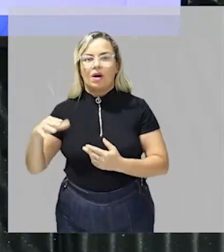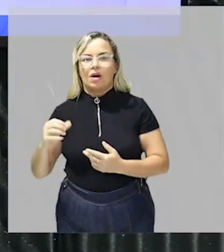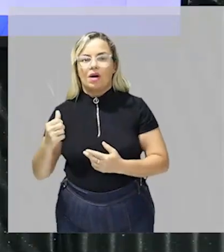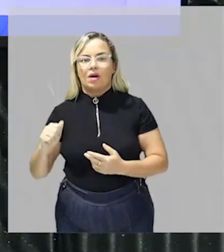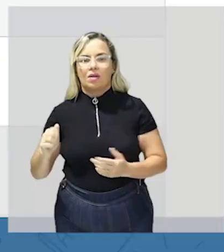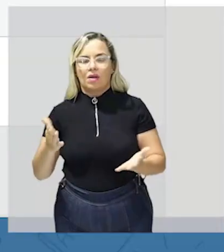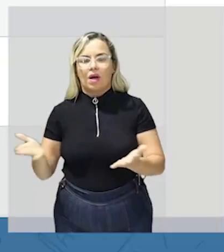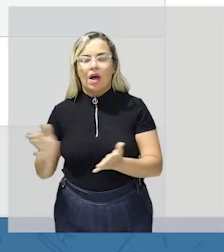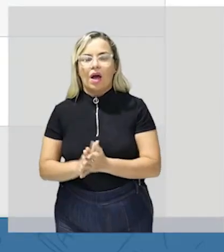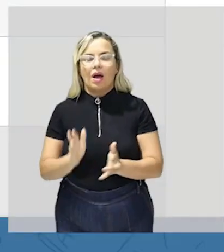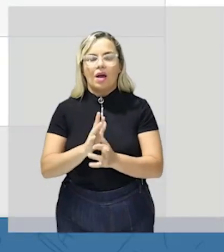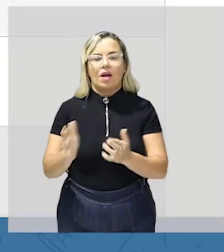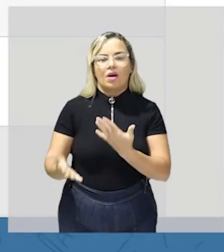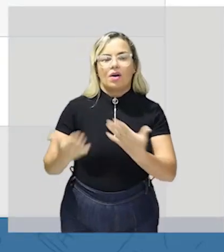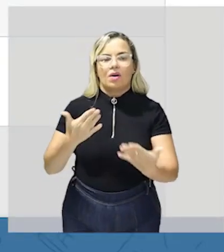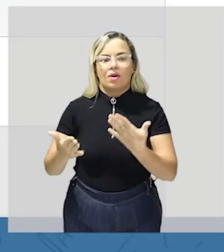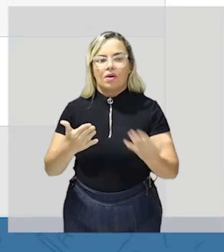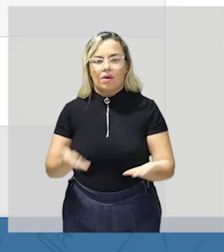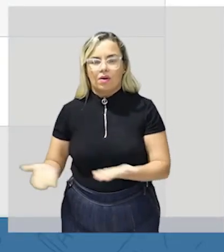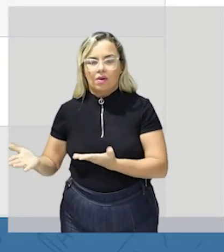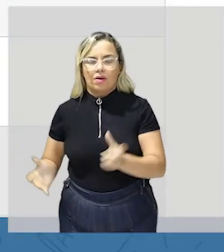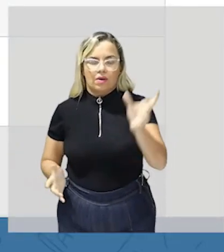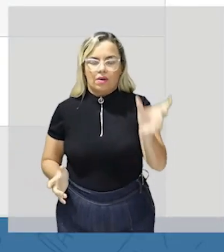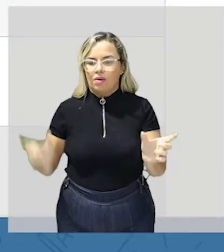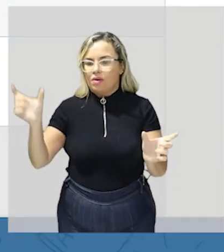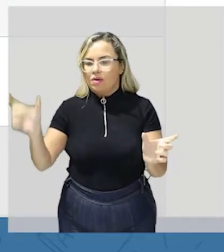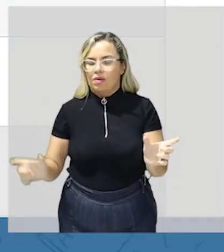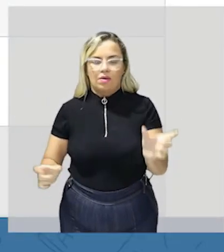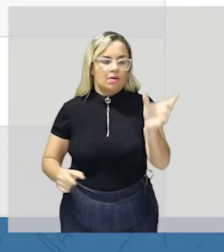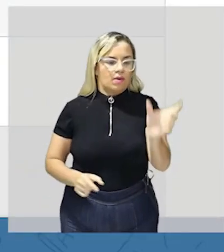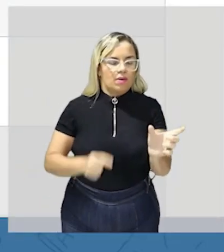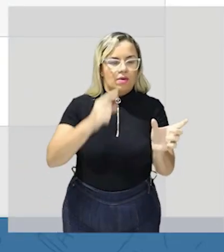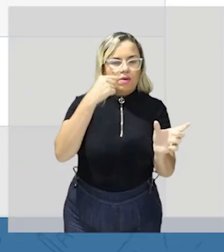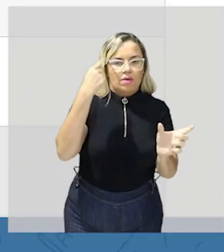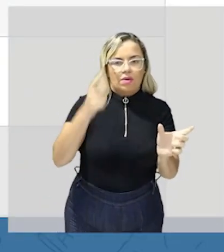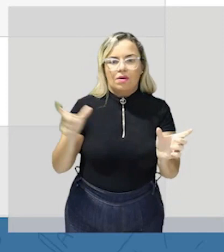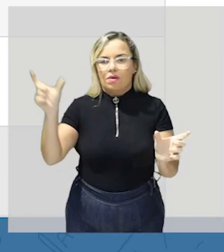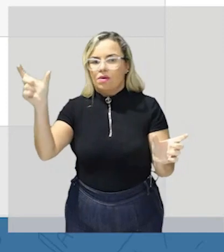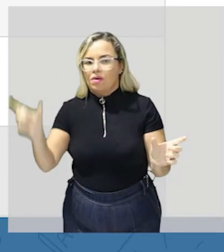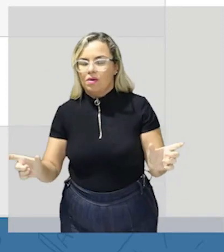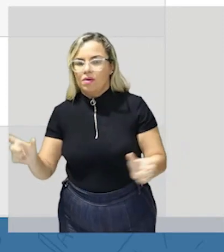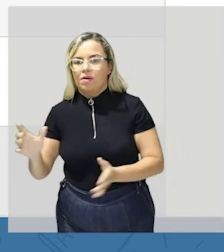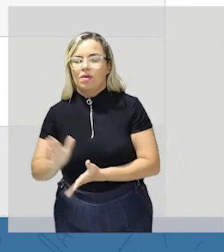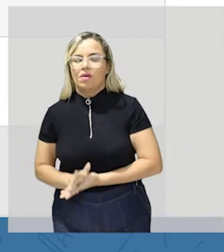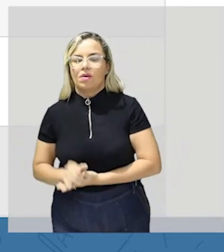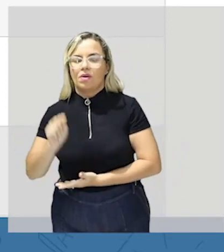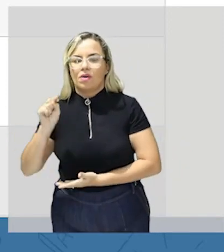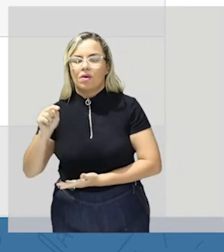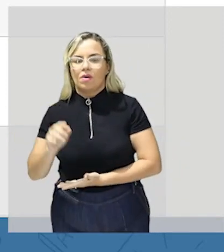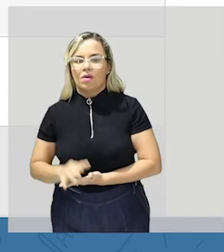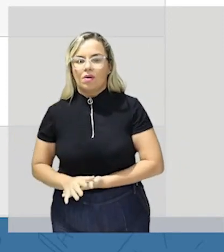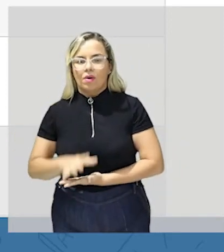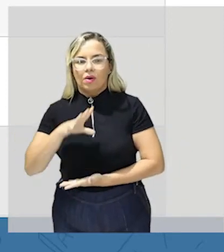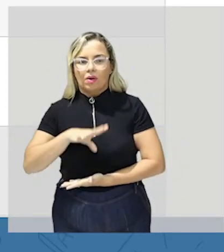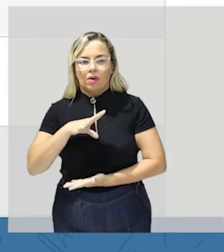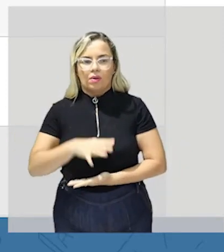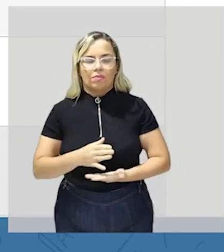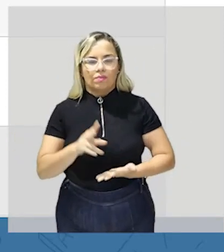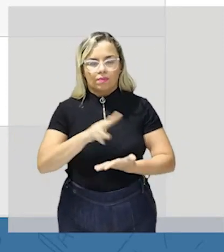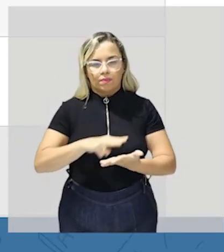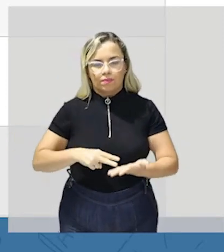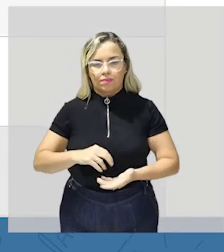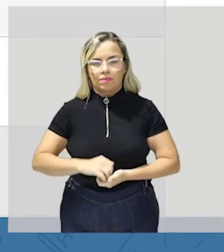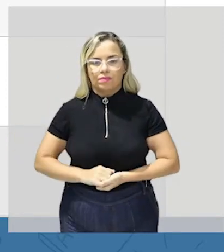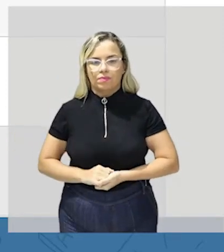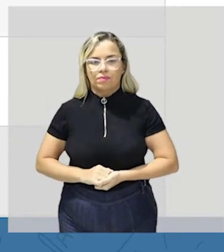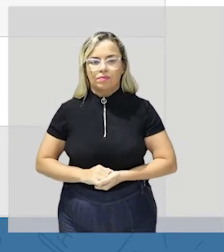comparação assim como assim como eu disse isto tá como